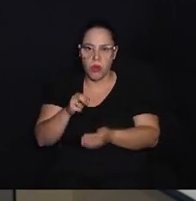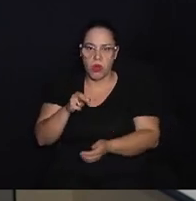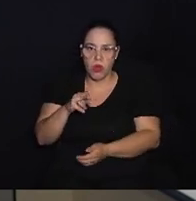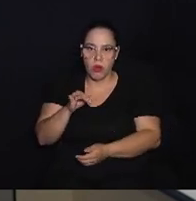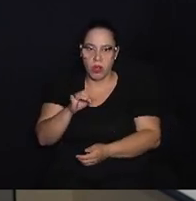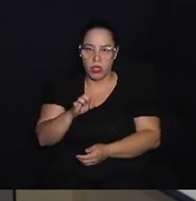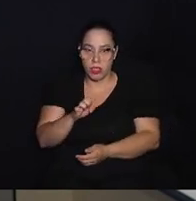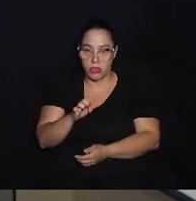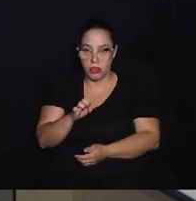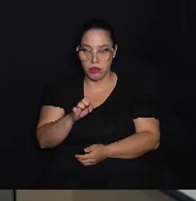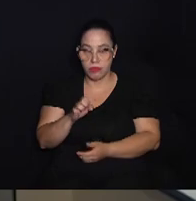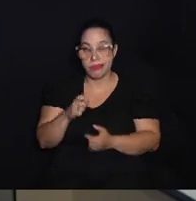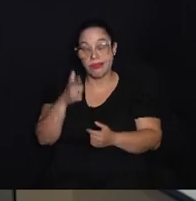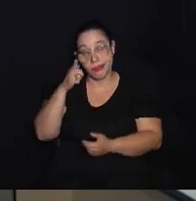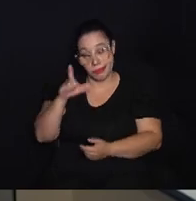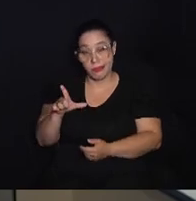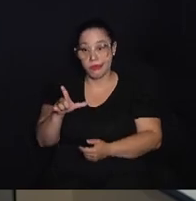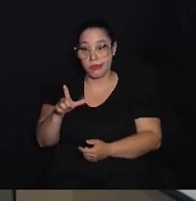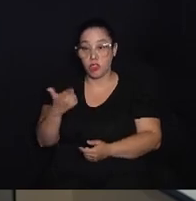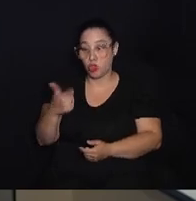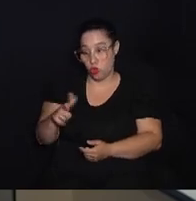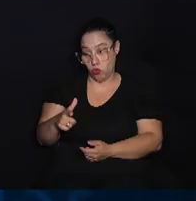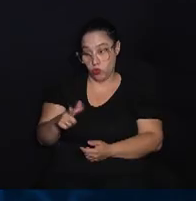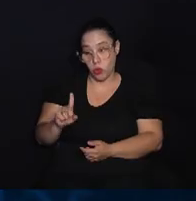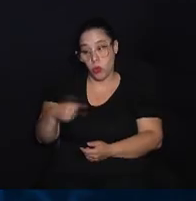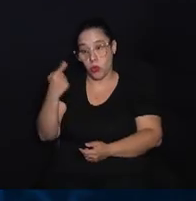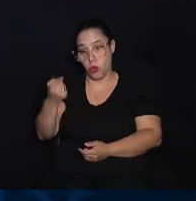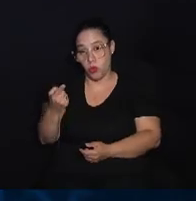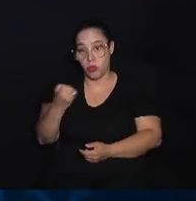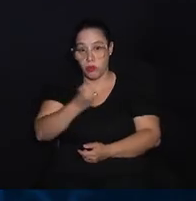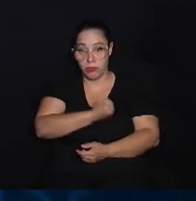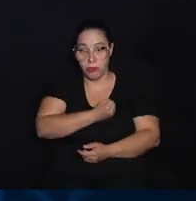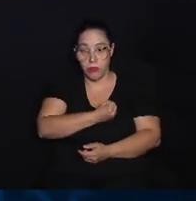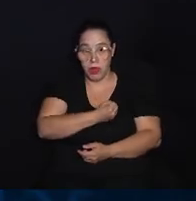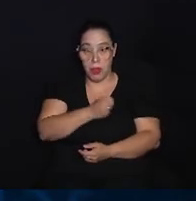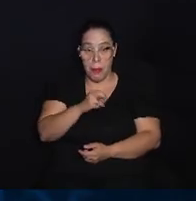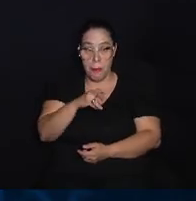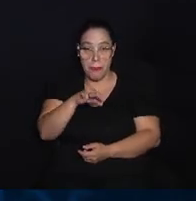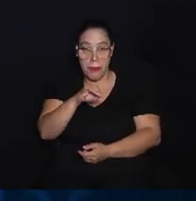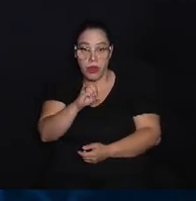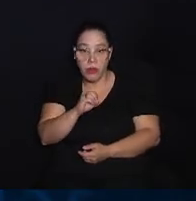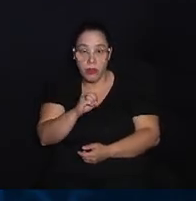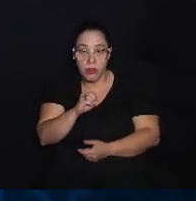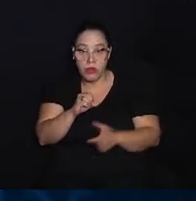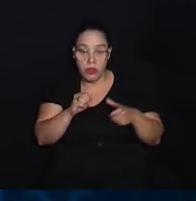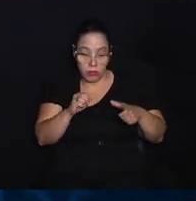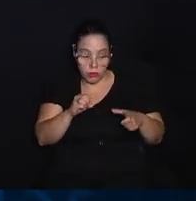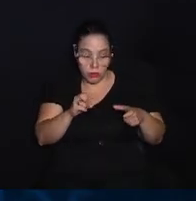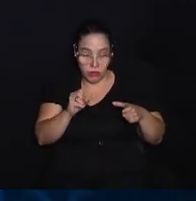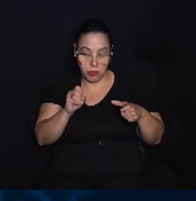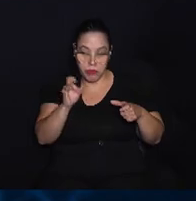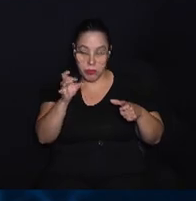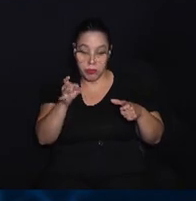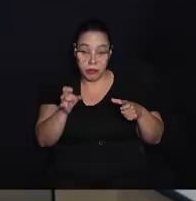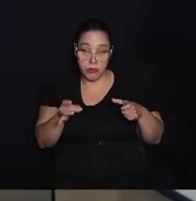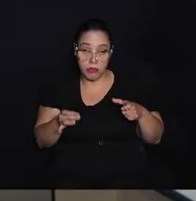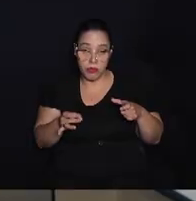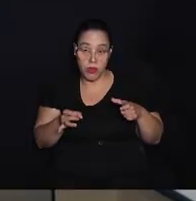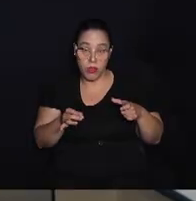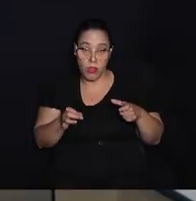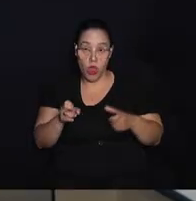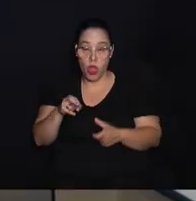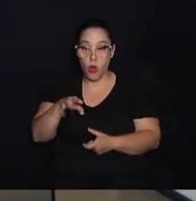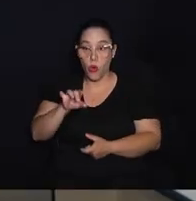a tecla corrige, ela consegue digitar novamente um outro número. Para votar em branco, existe uma tecla específica para isso. O voto